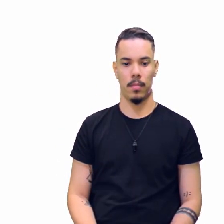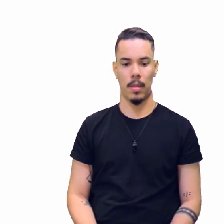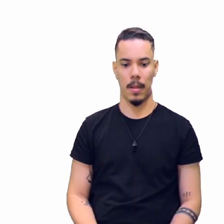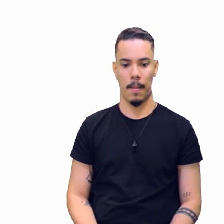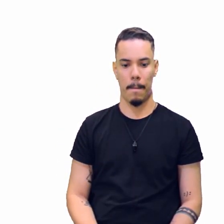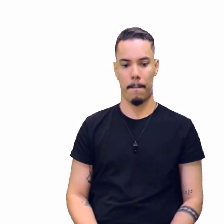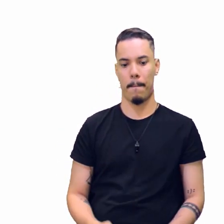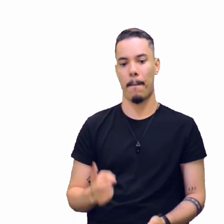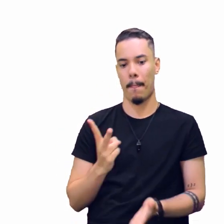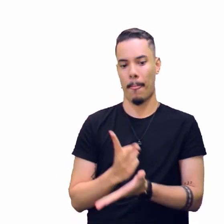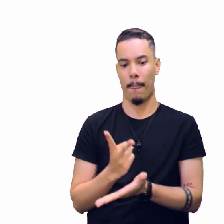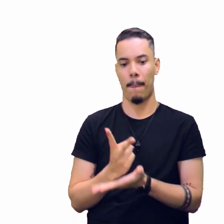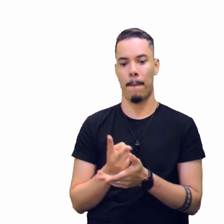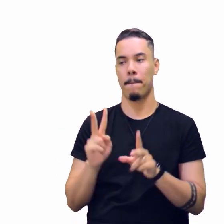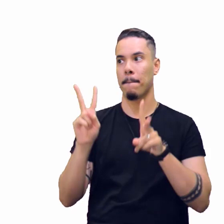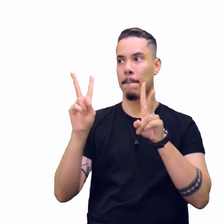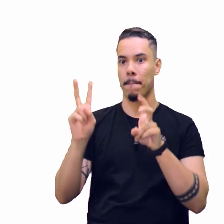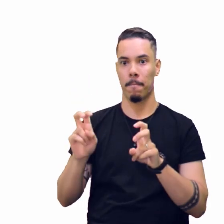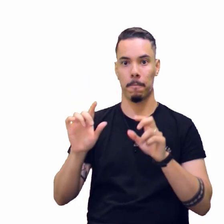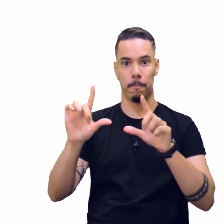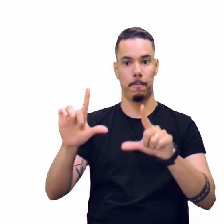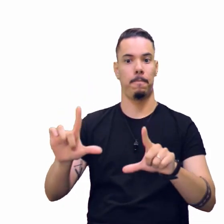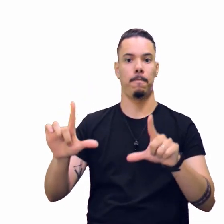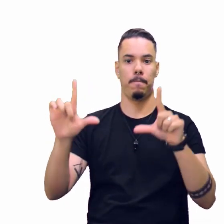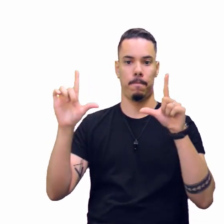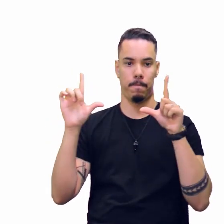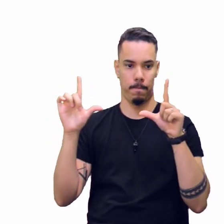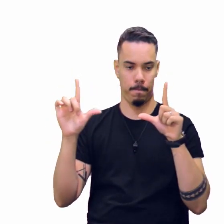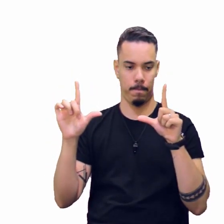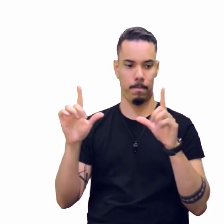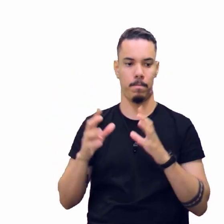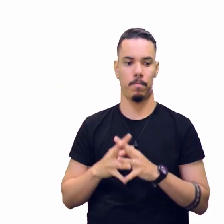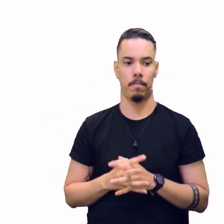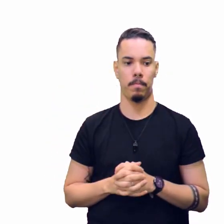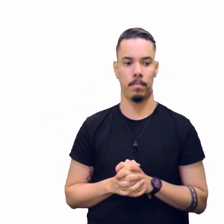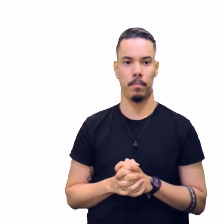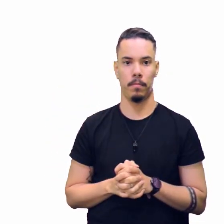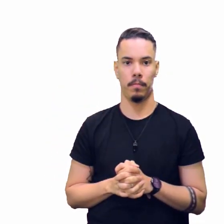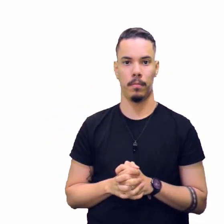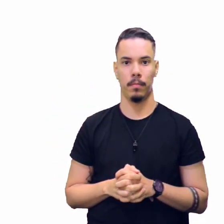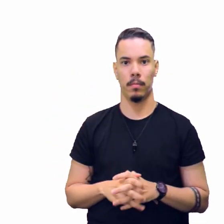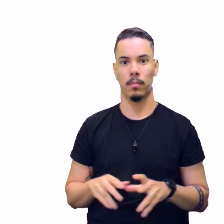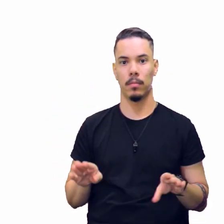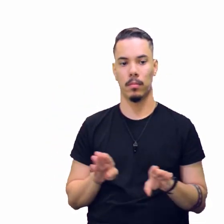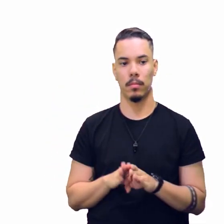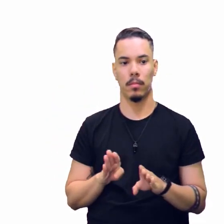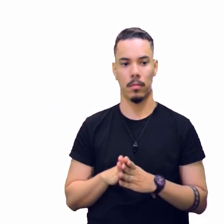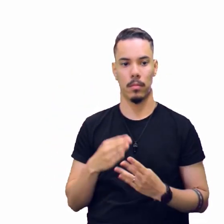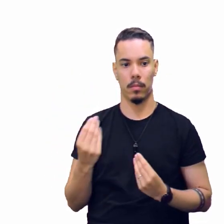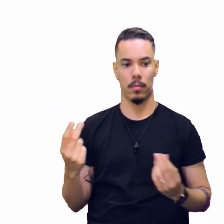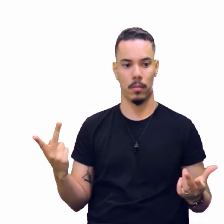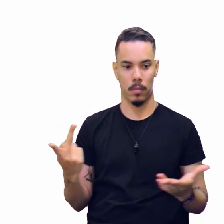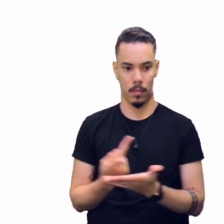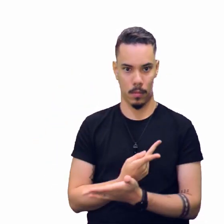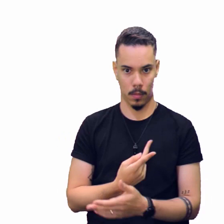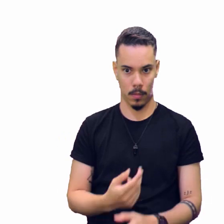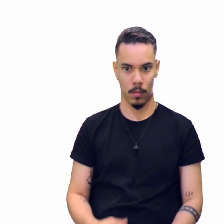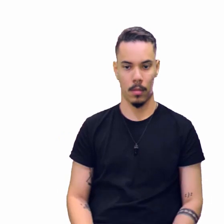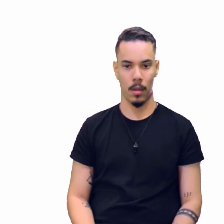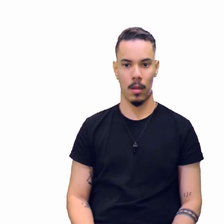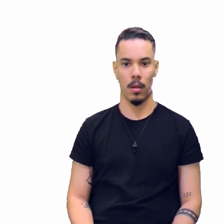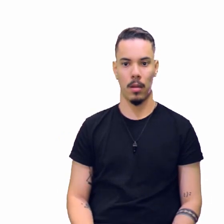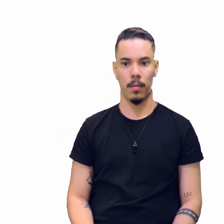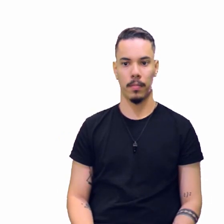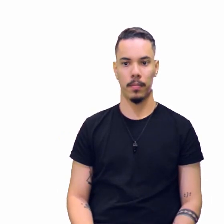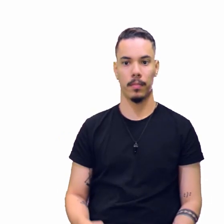o tema, né? O título em destaque, que é a parte também conhecida como a manchete, né? Homicídio